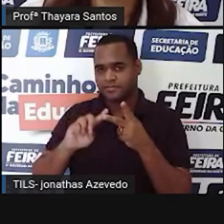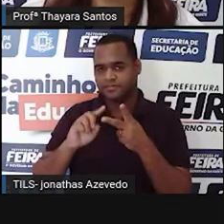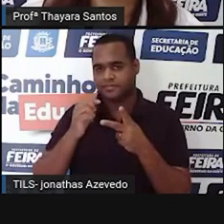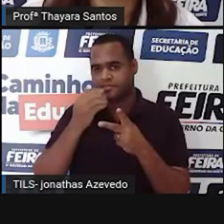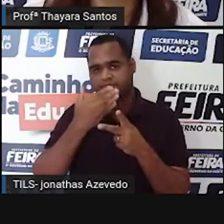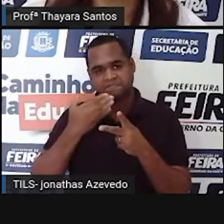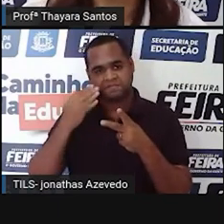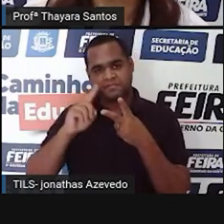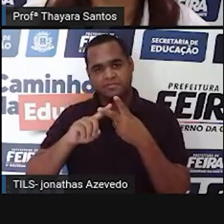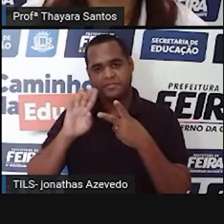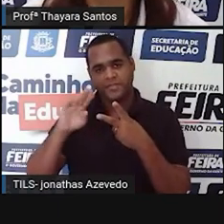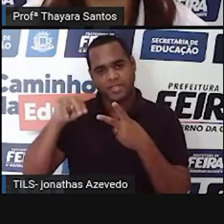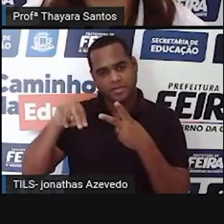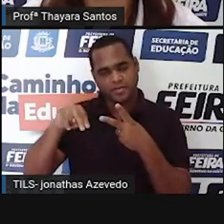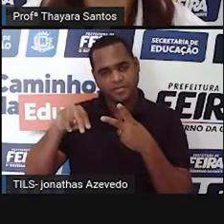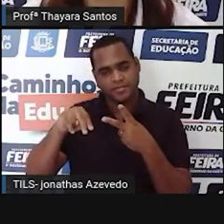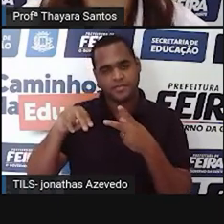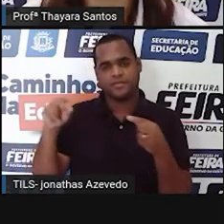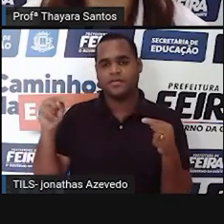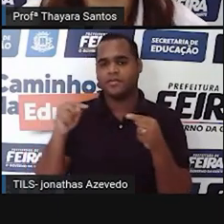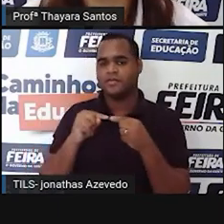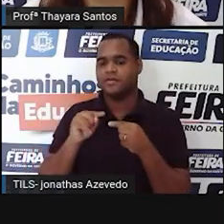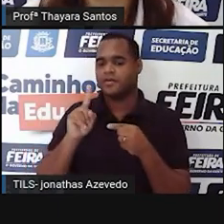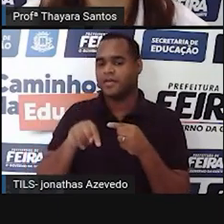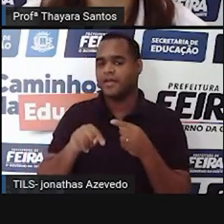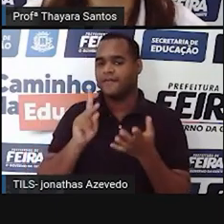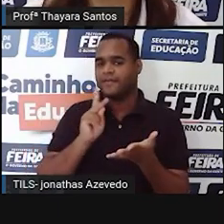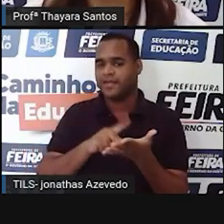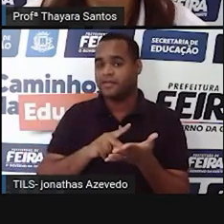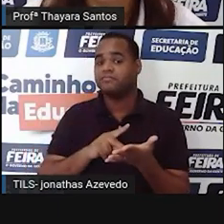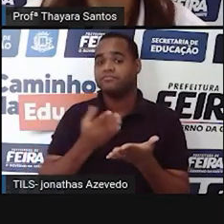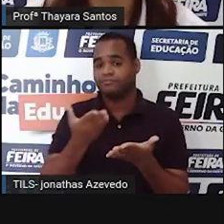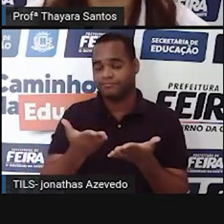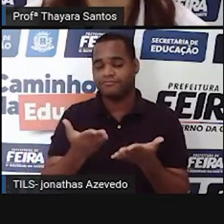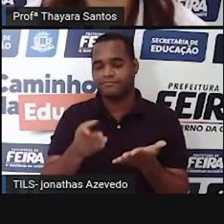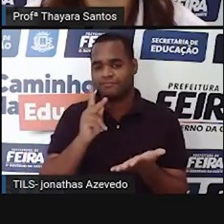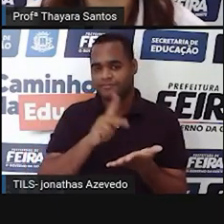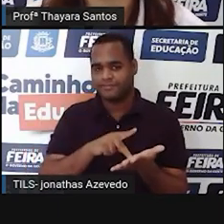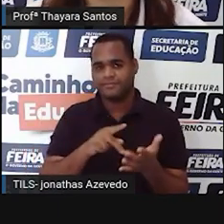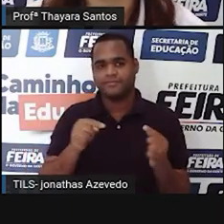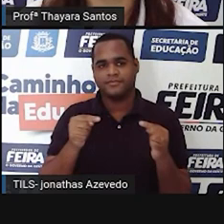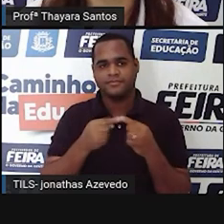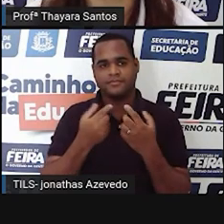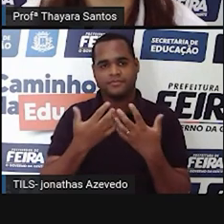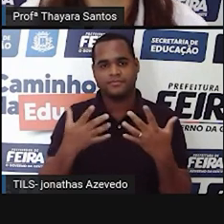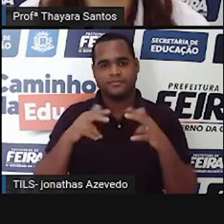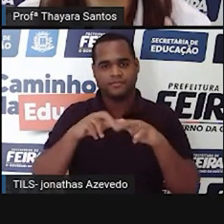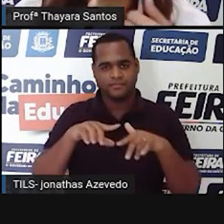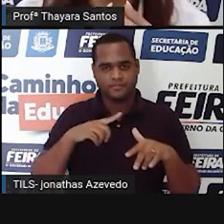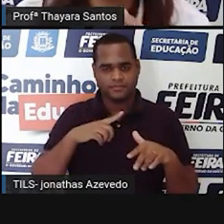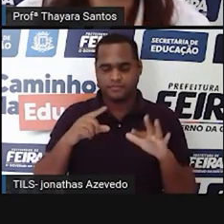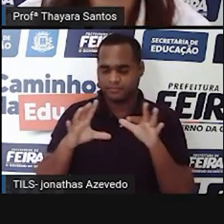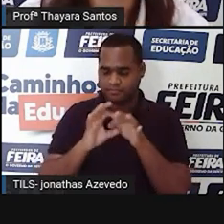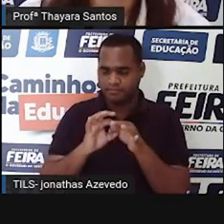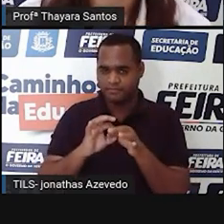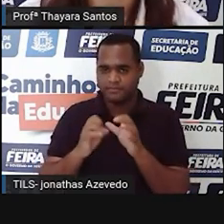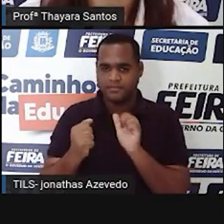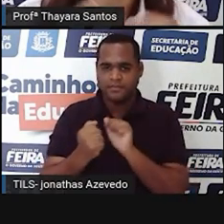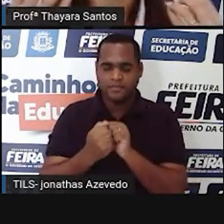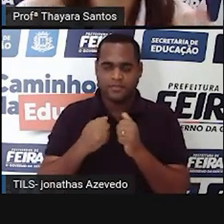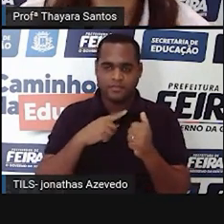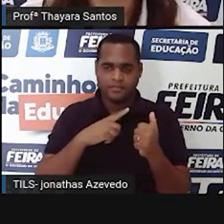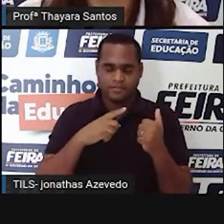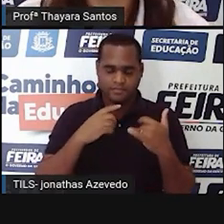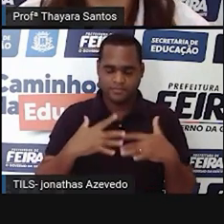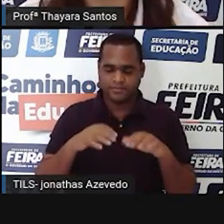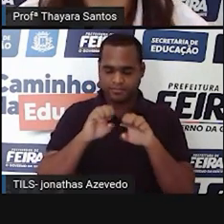açúcar e base nitrogenada. Essa afirmação é verdadeira, é isso mesmo. Os nucleotídeos que se ligam lá na